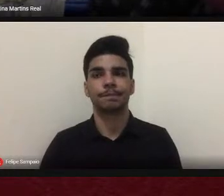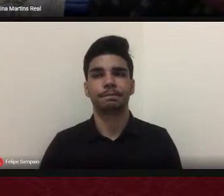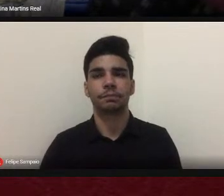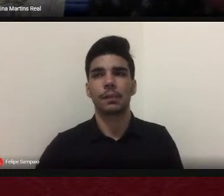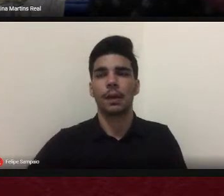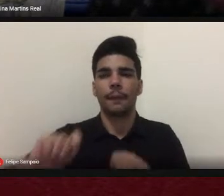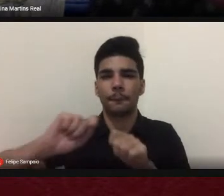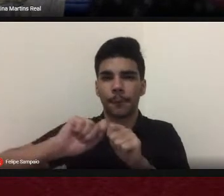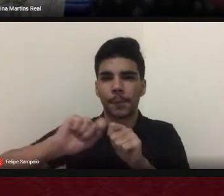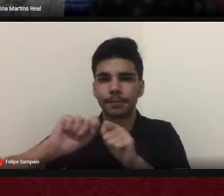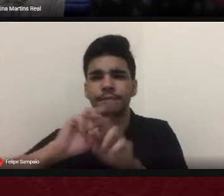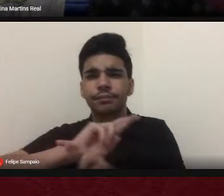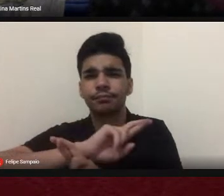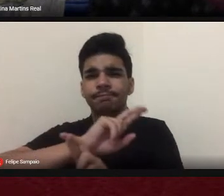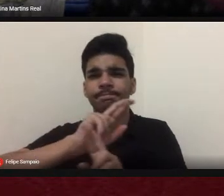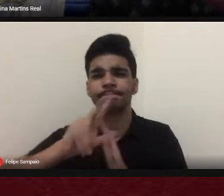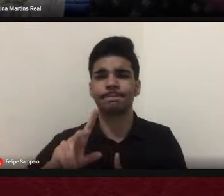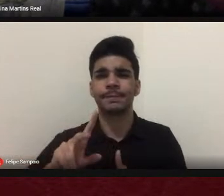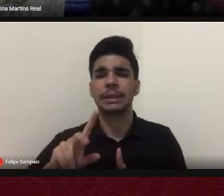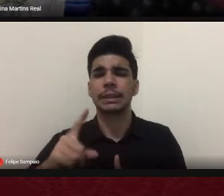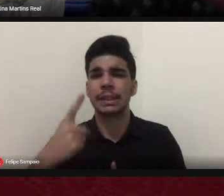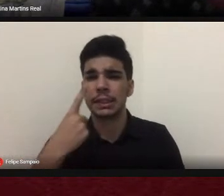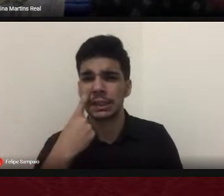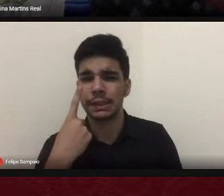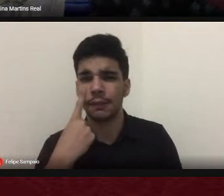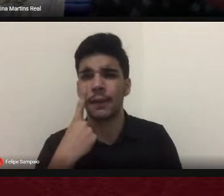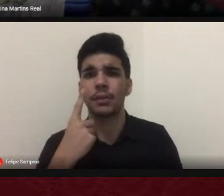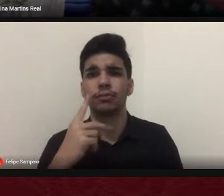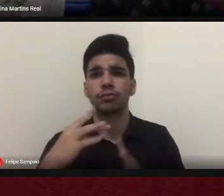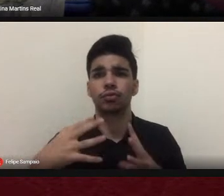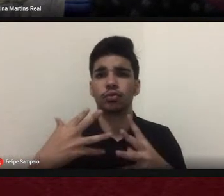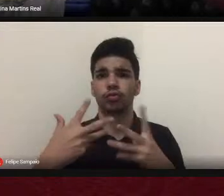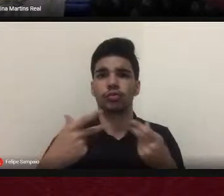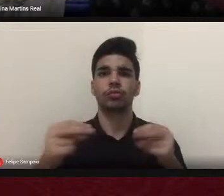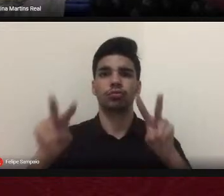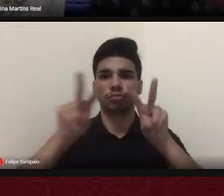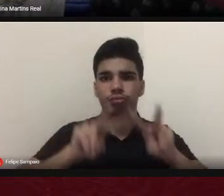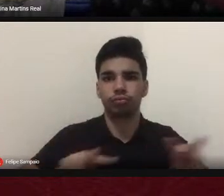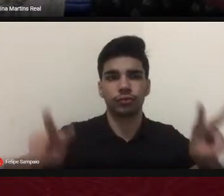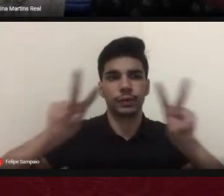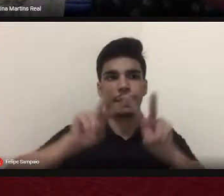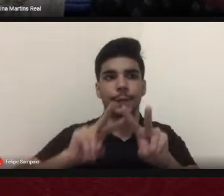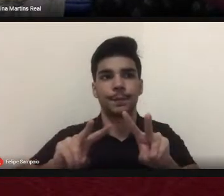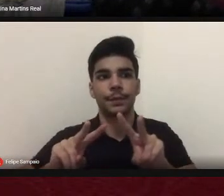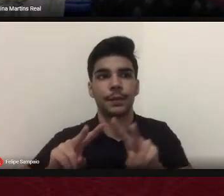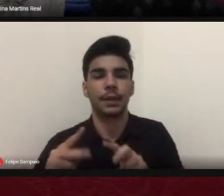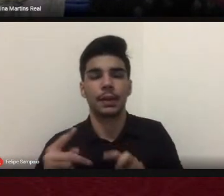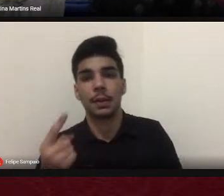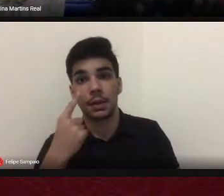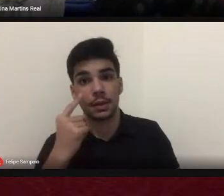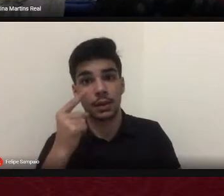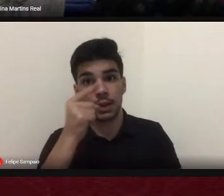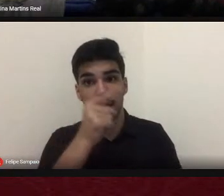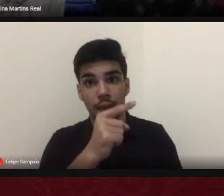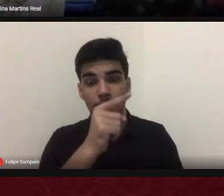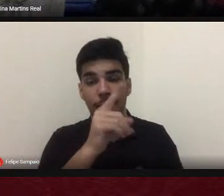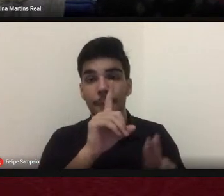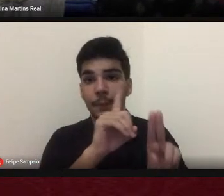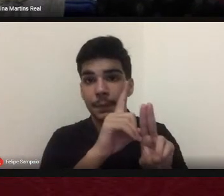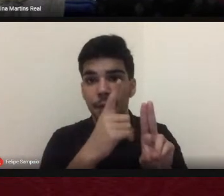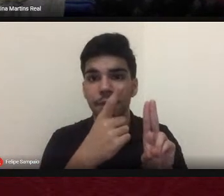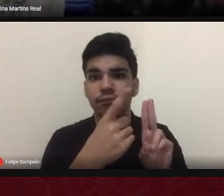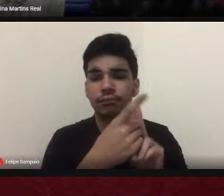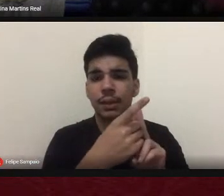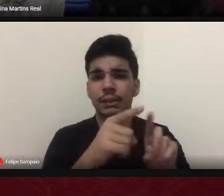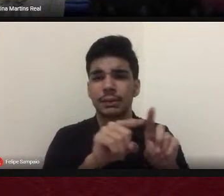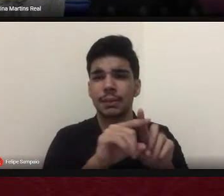considerável, estatisticamente, apontada aqui para a nossa região da Grande Dourados e para todo o estado